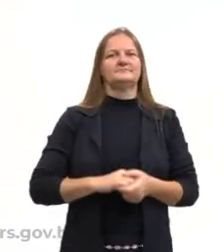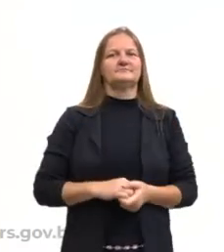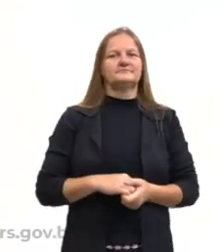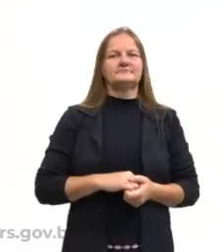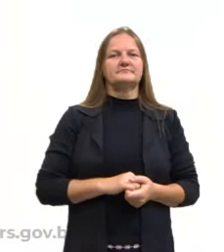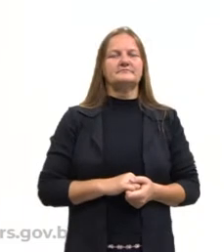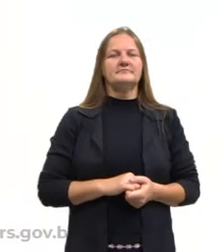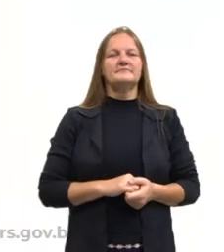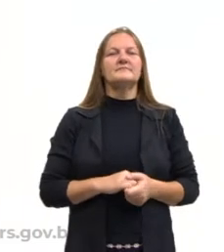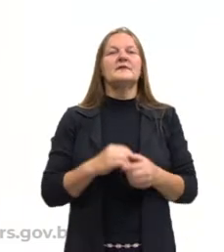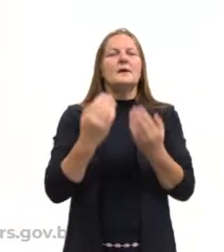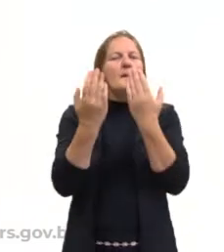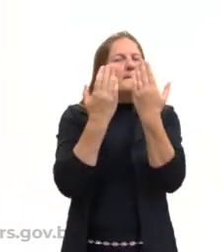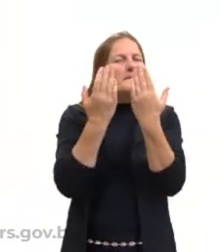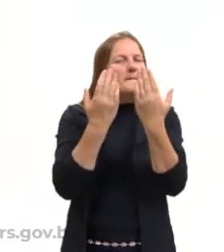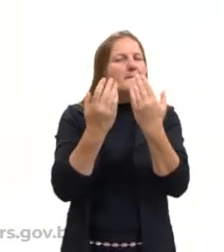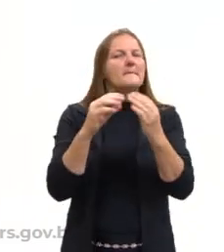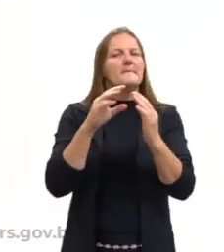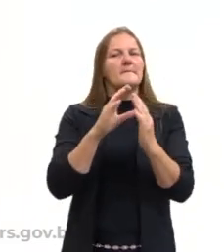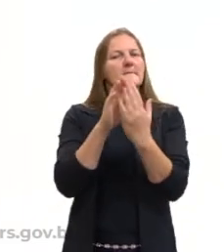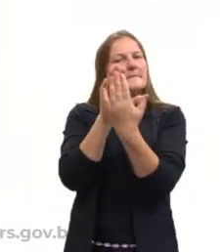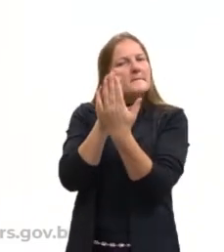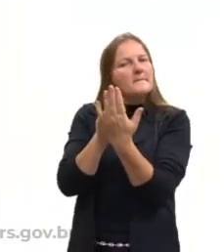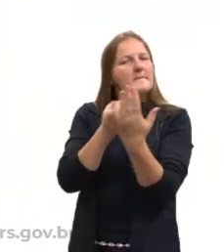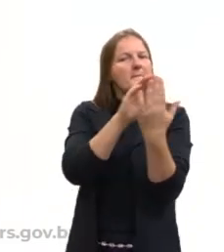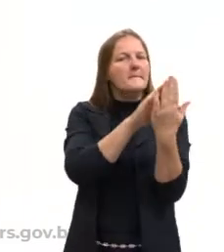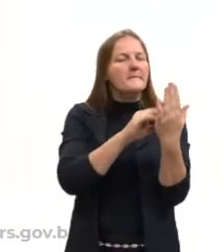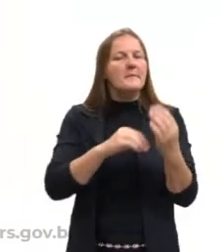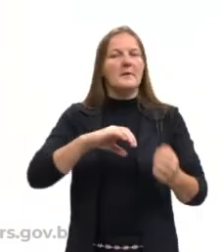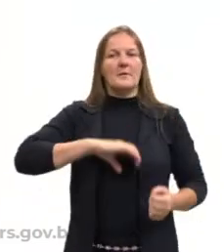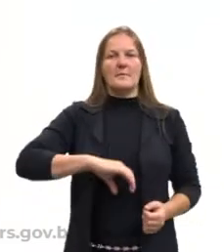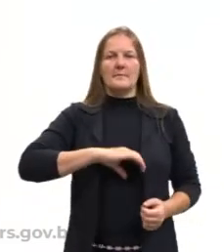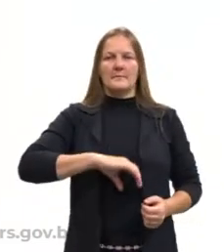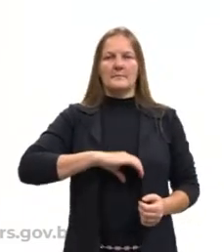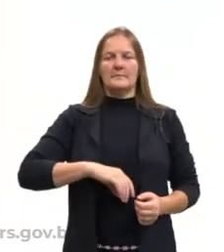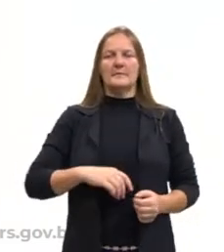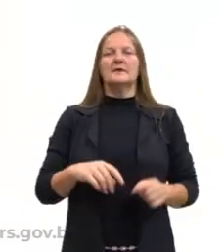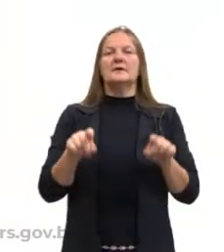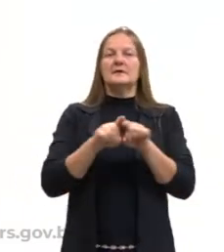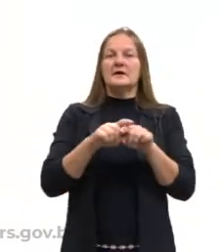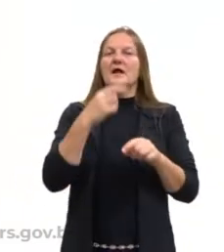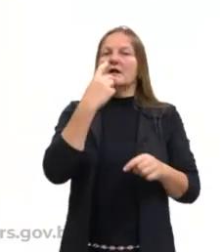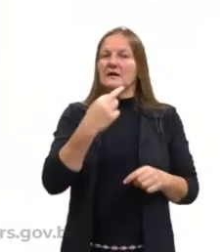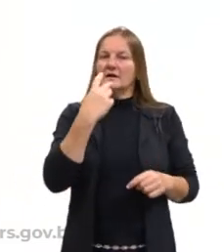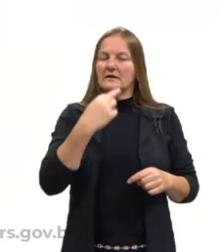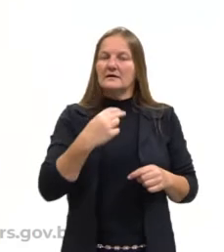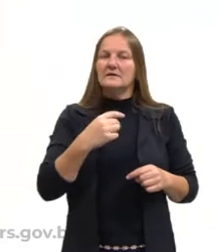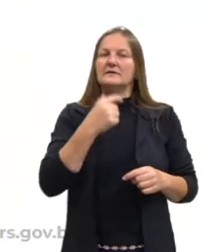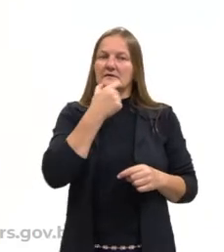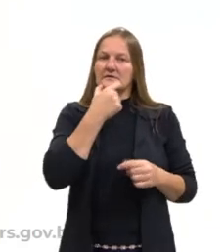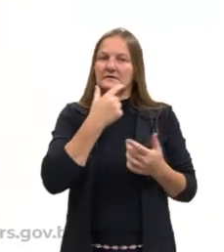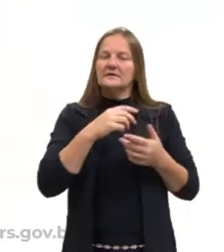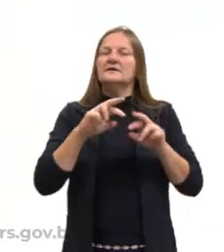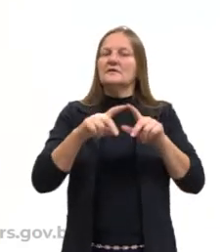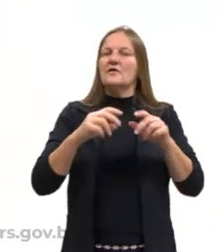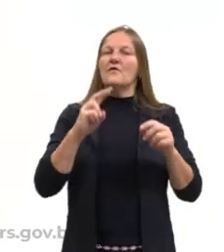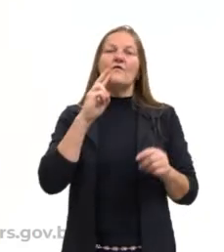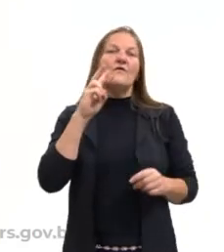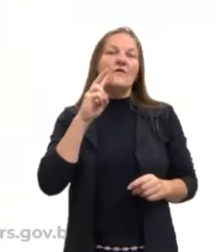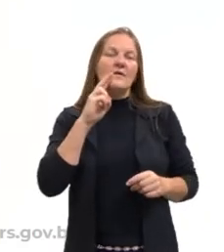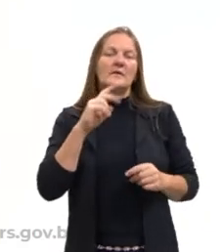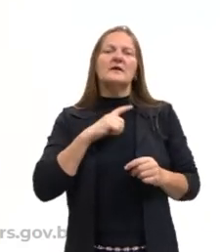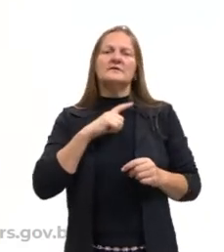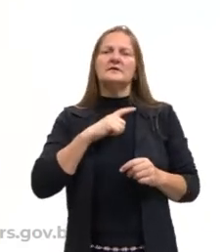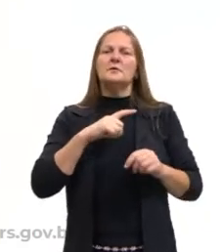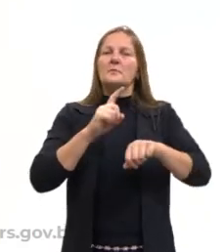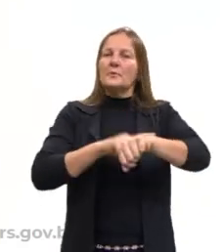A semelhança existente entre a língua portuguesa e a língua inglesa, em termos de vocabulário, existiu um